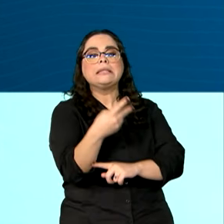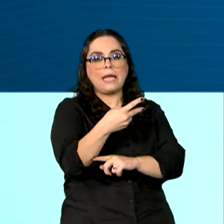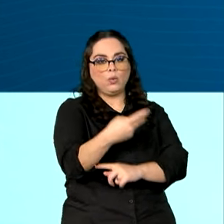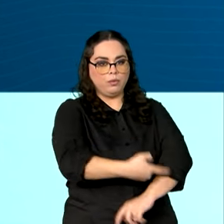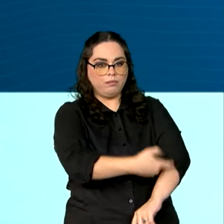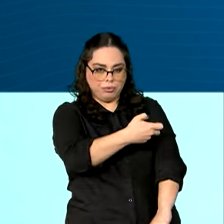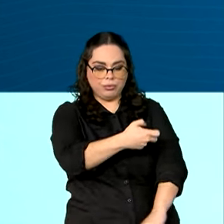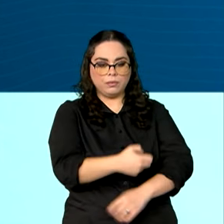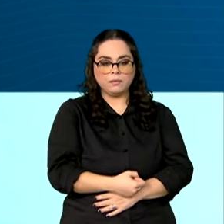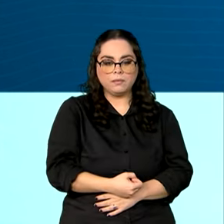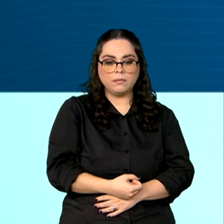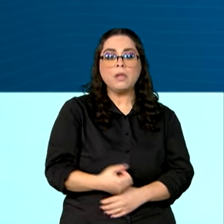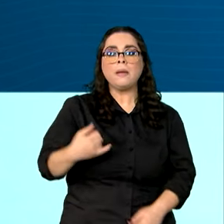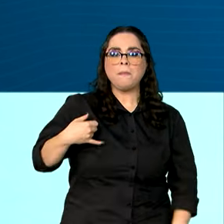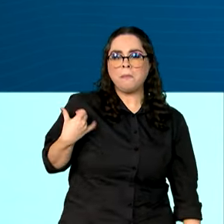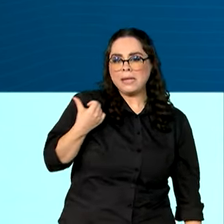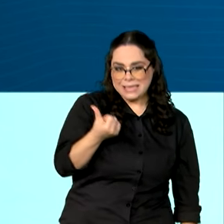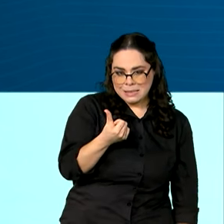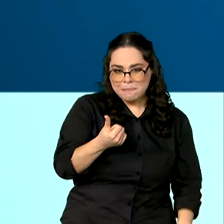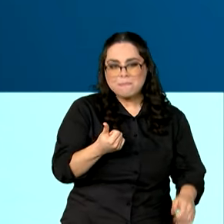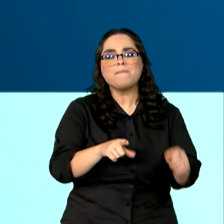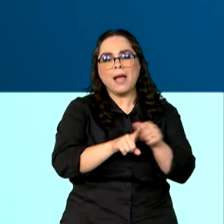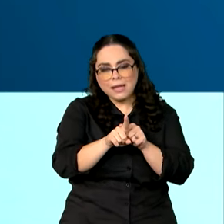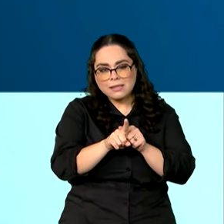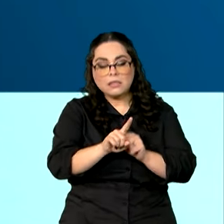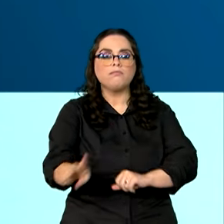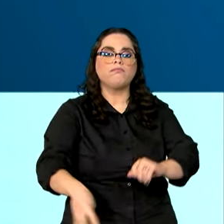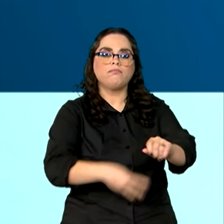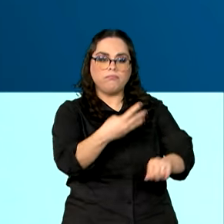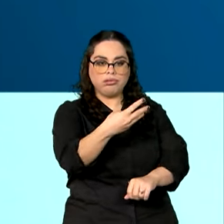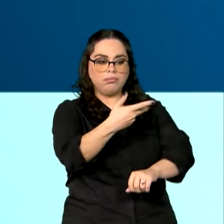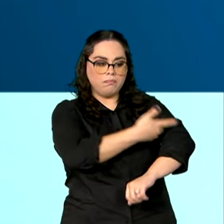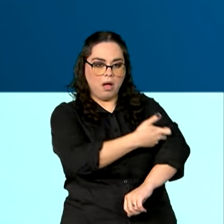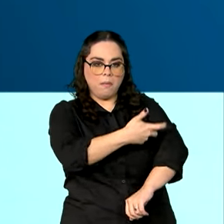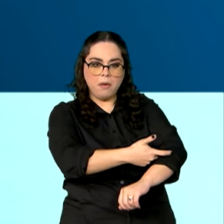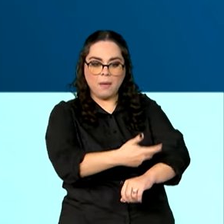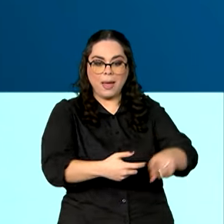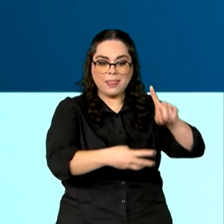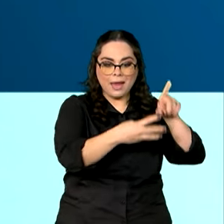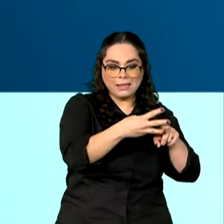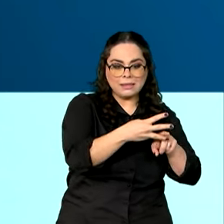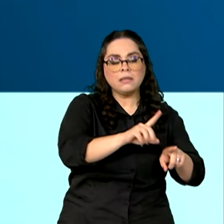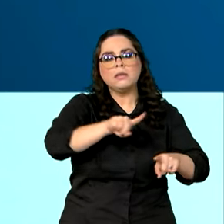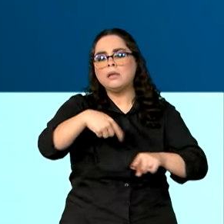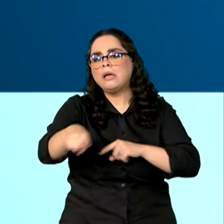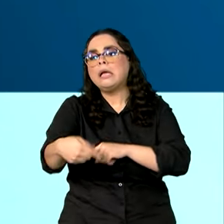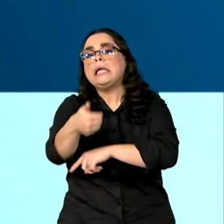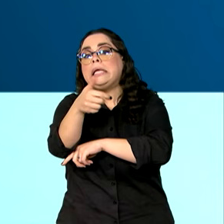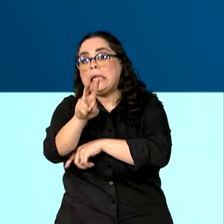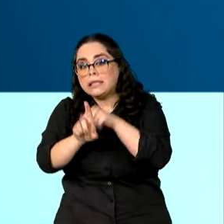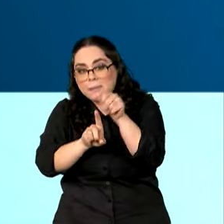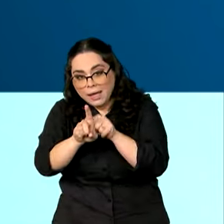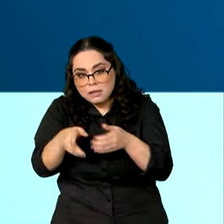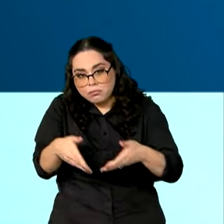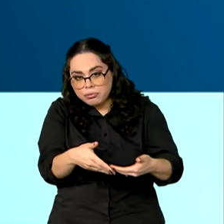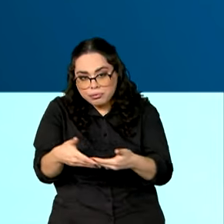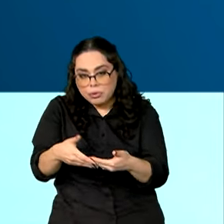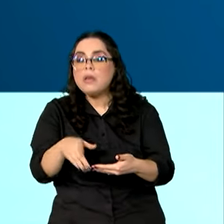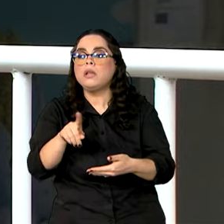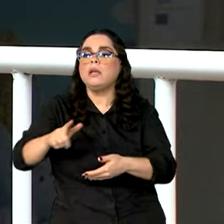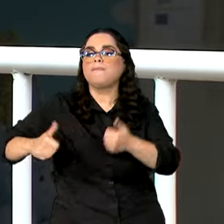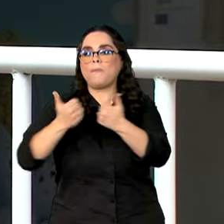dose, aos seis meses, uma terceira dose e aos 15 meses, a dose de